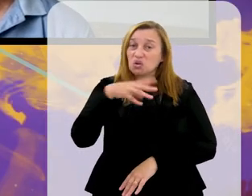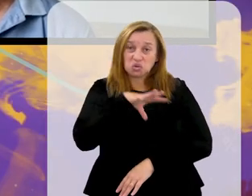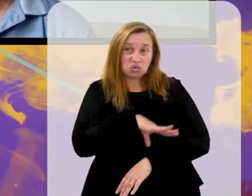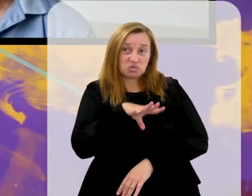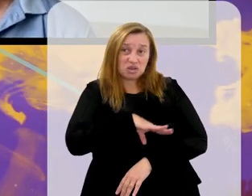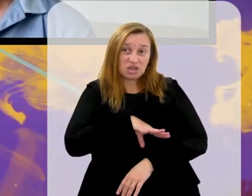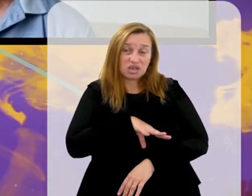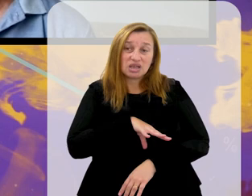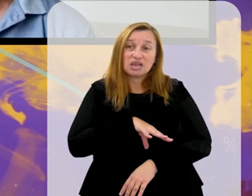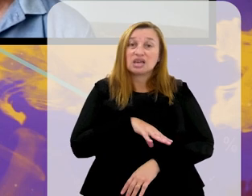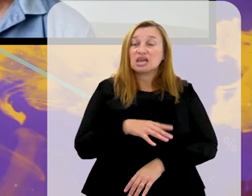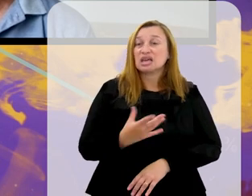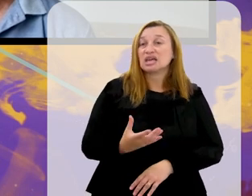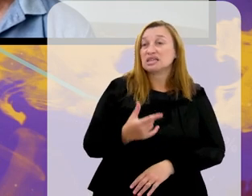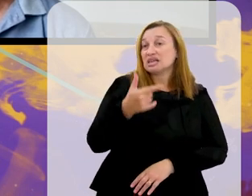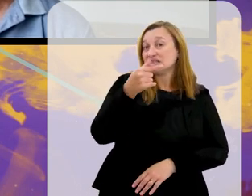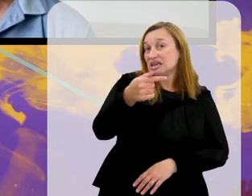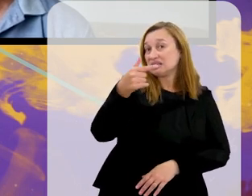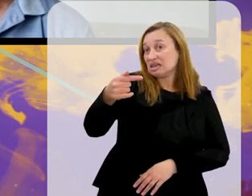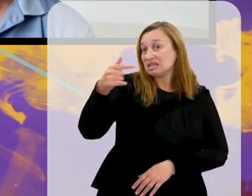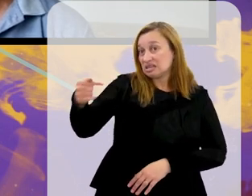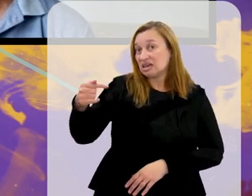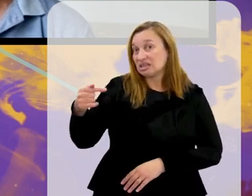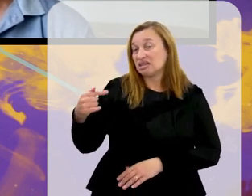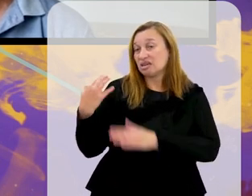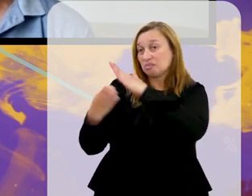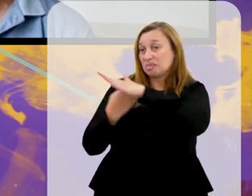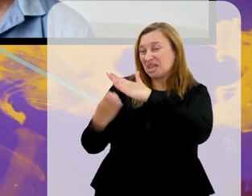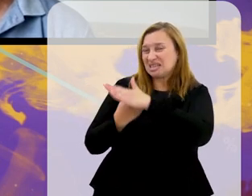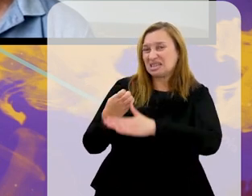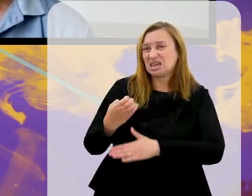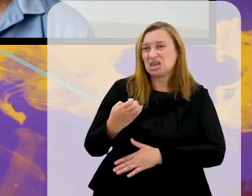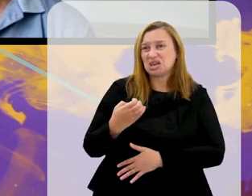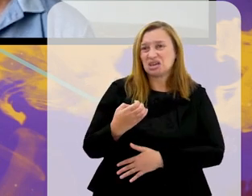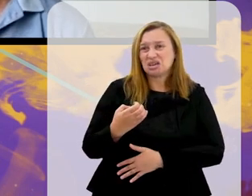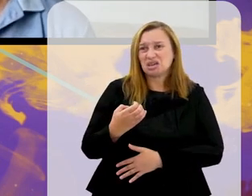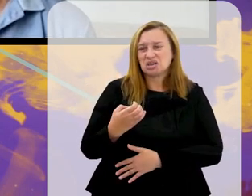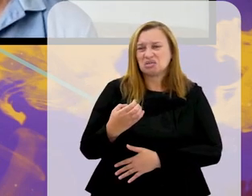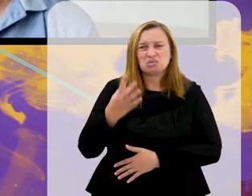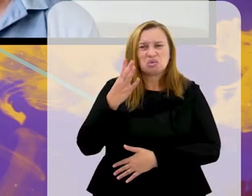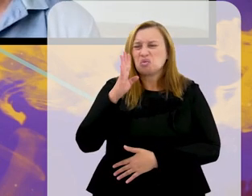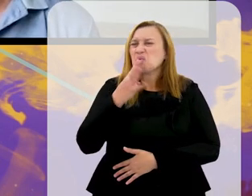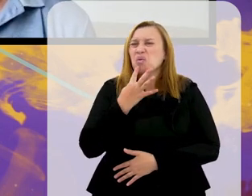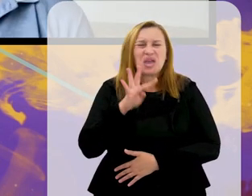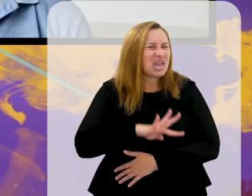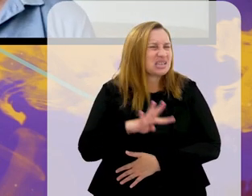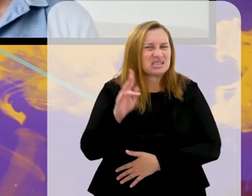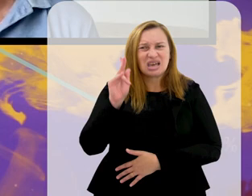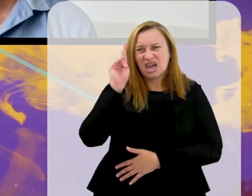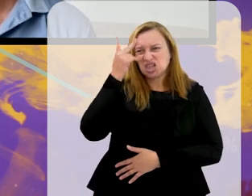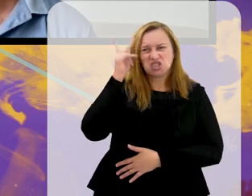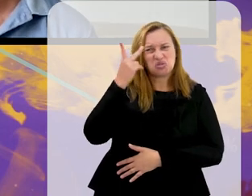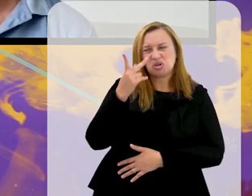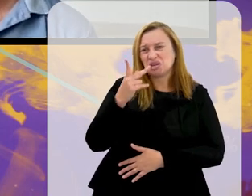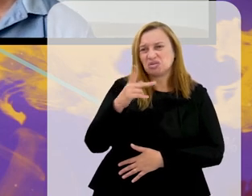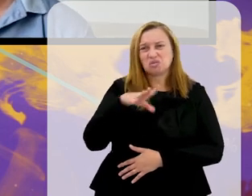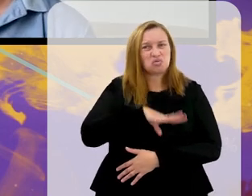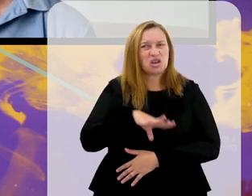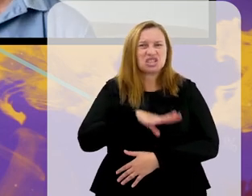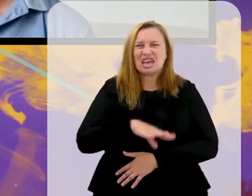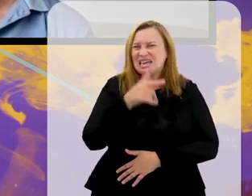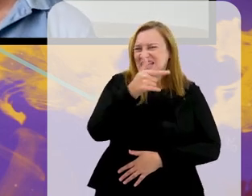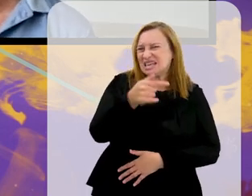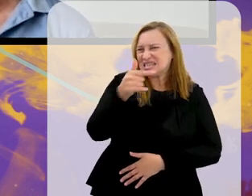Vasco, essa tal de 777, não sabe nem a história do Vasco. É, é, é,